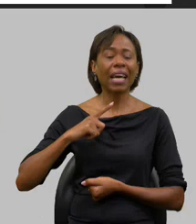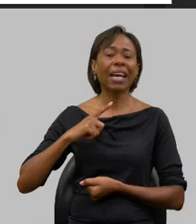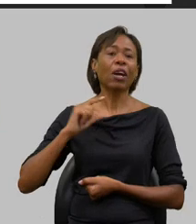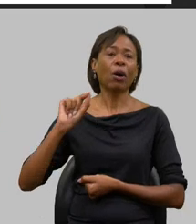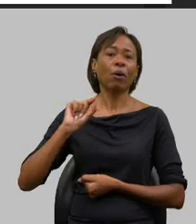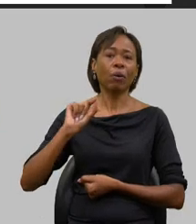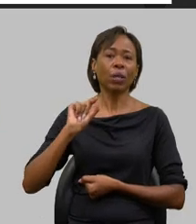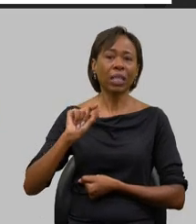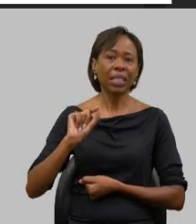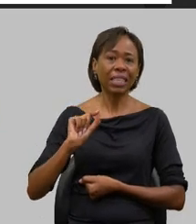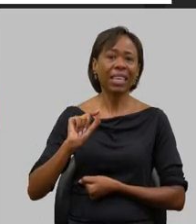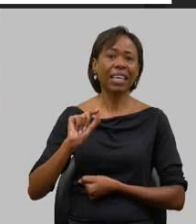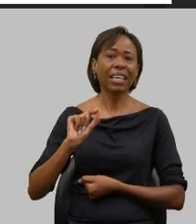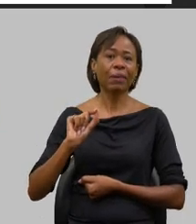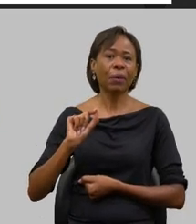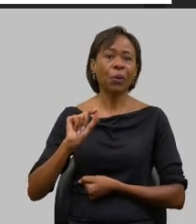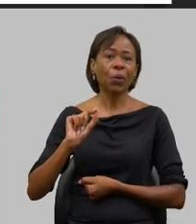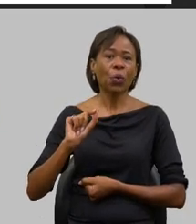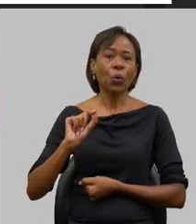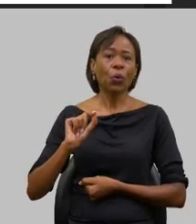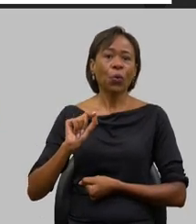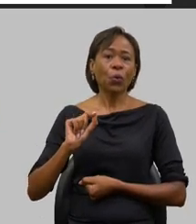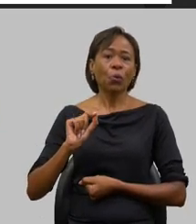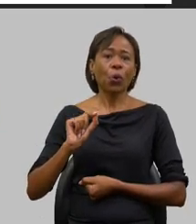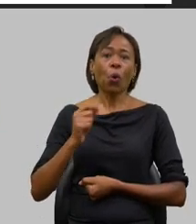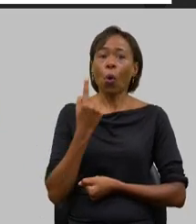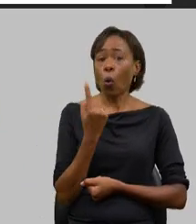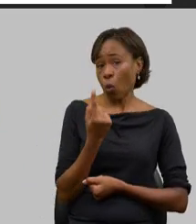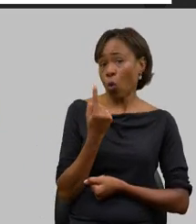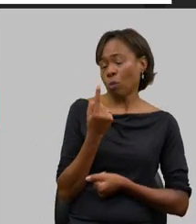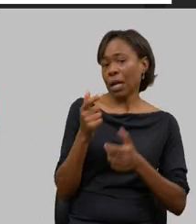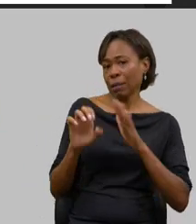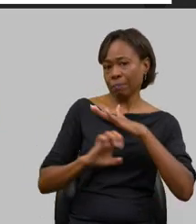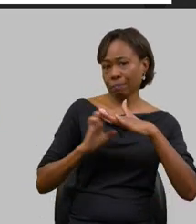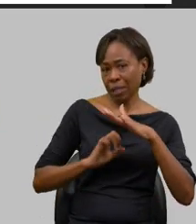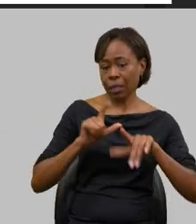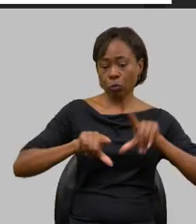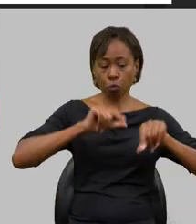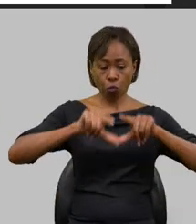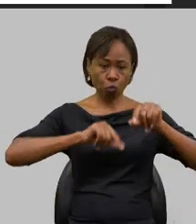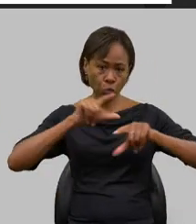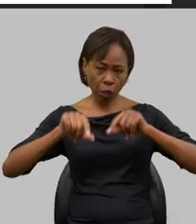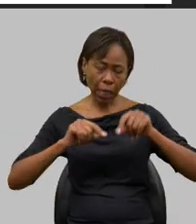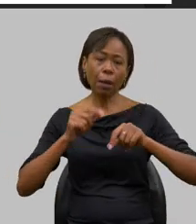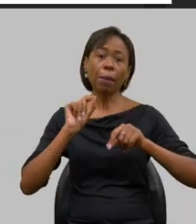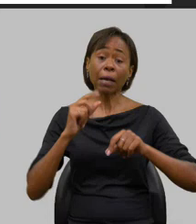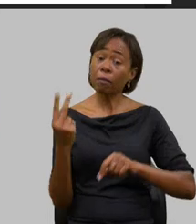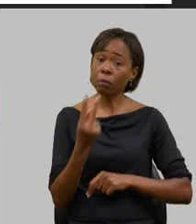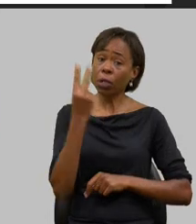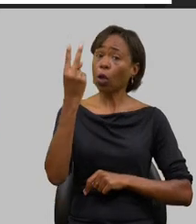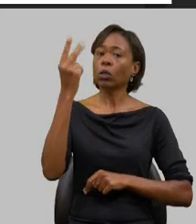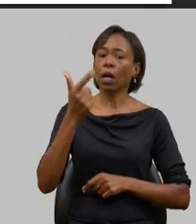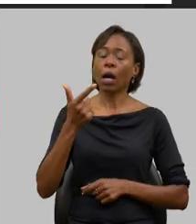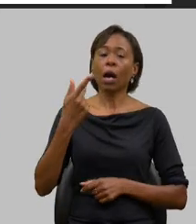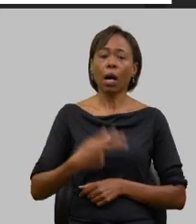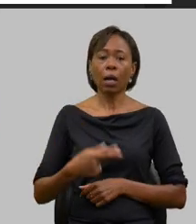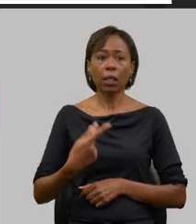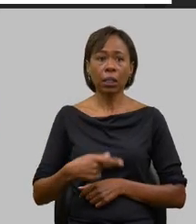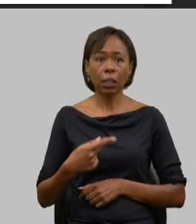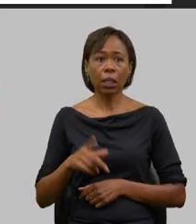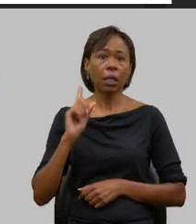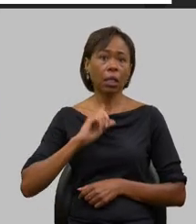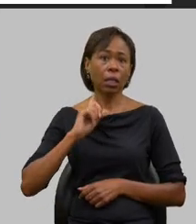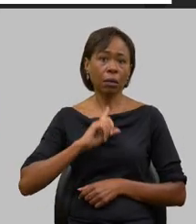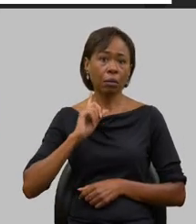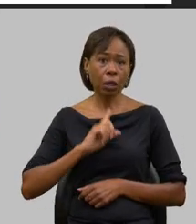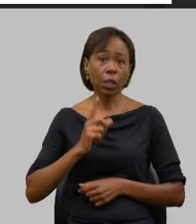Tostes como participante da curadoria para poder valorizar o que nós temos em Minas Gerais a Cândido Tostes é ligada a